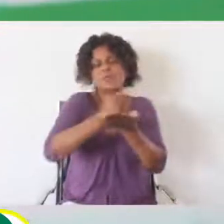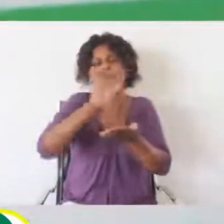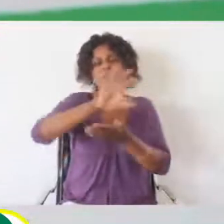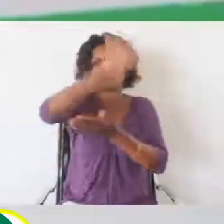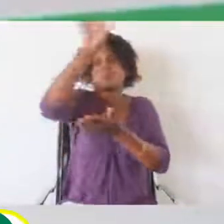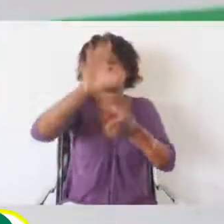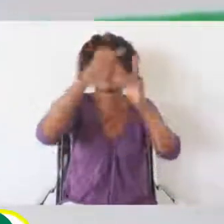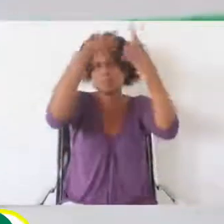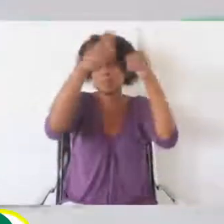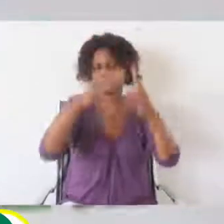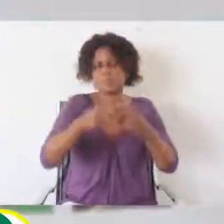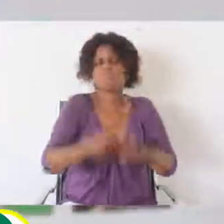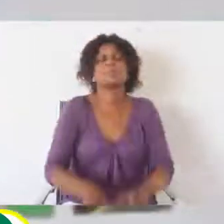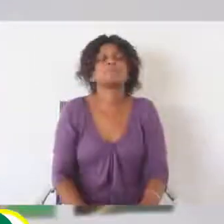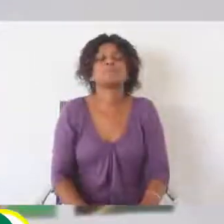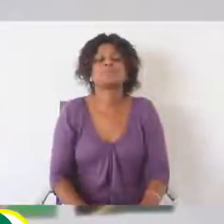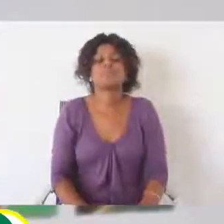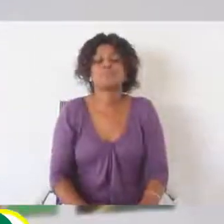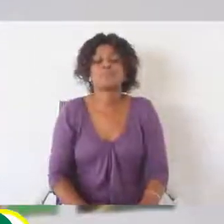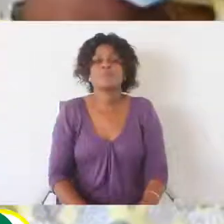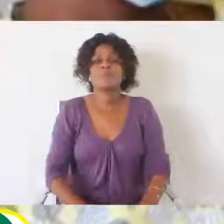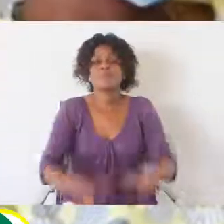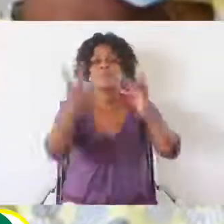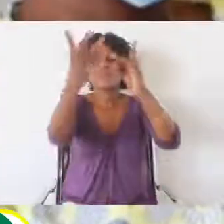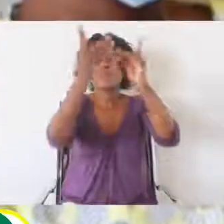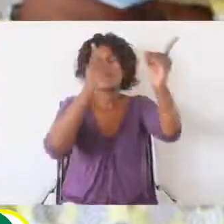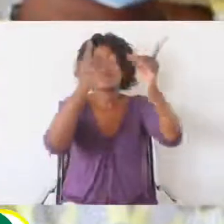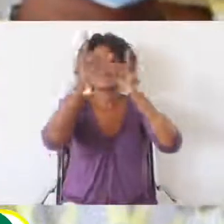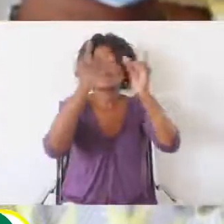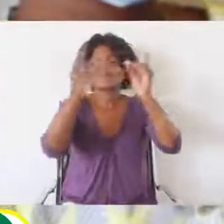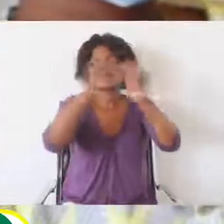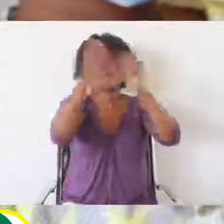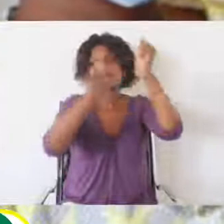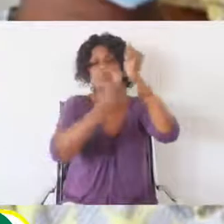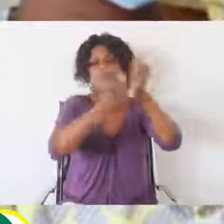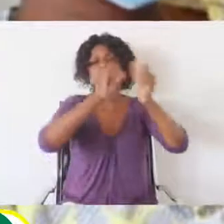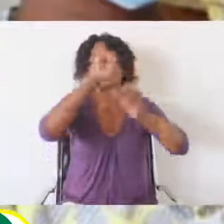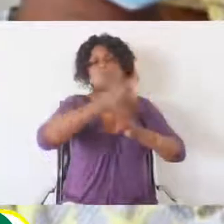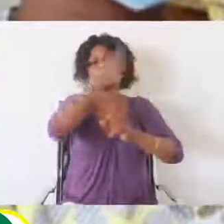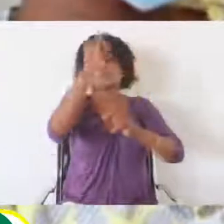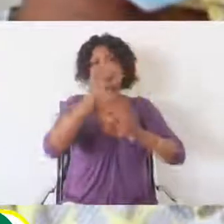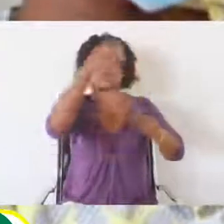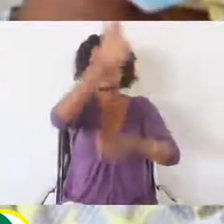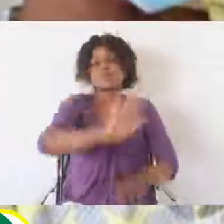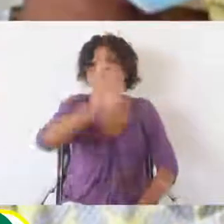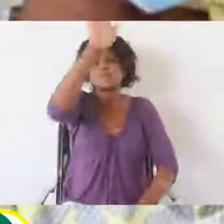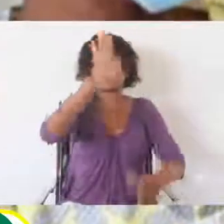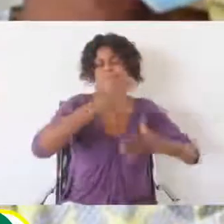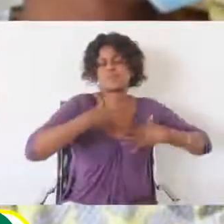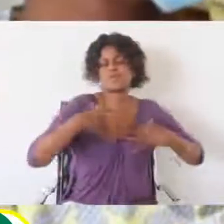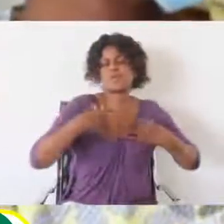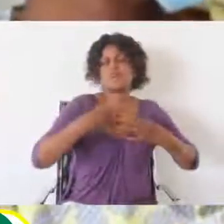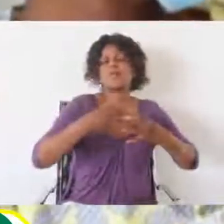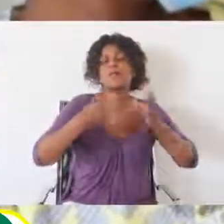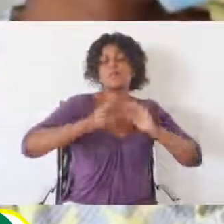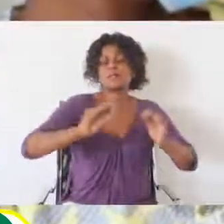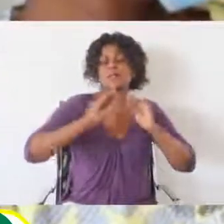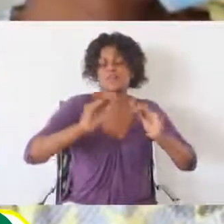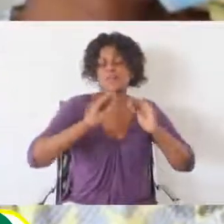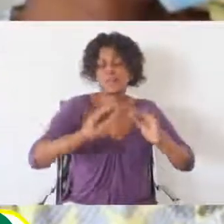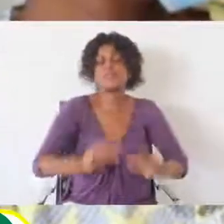vai continuar a ser fundamental do novo normal para que o processo de educação decorra com plenitude.